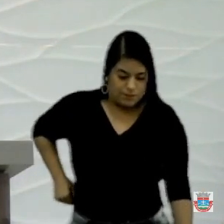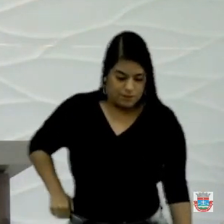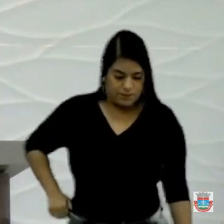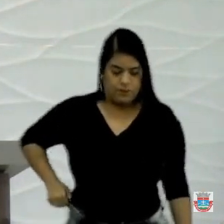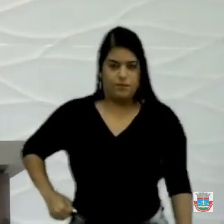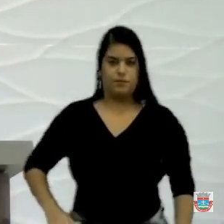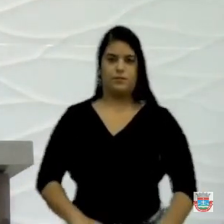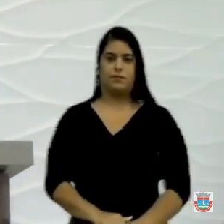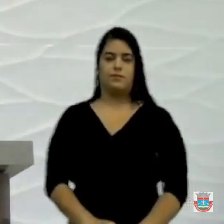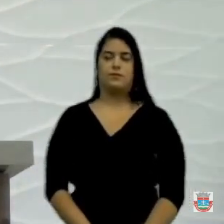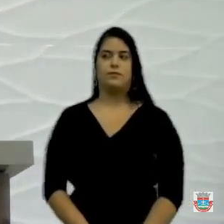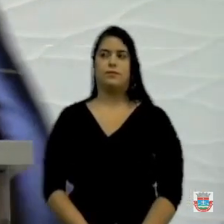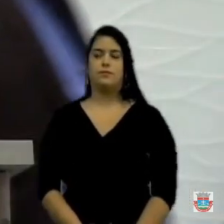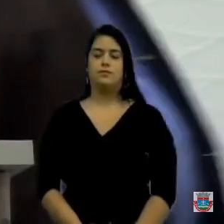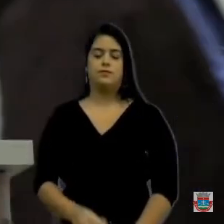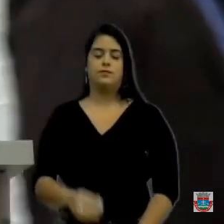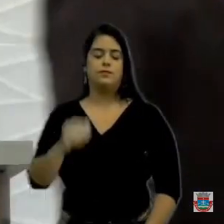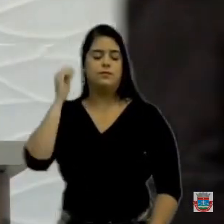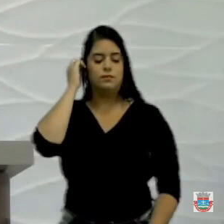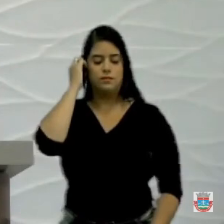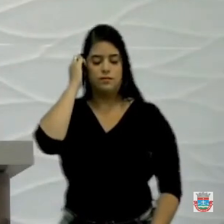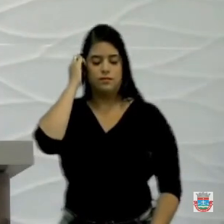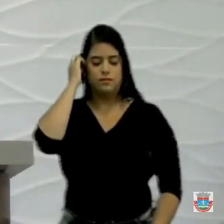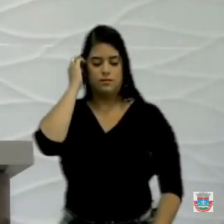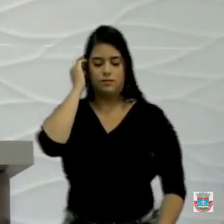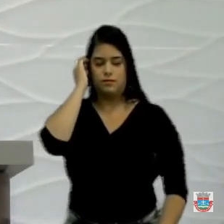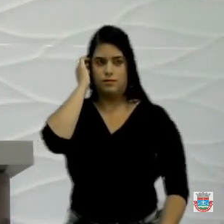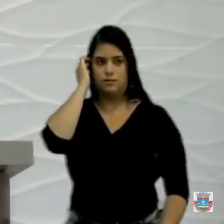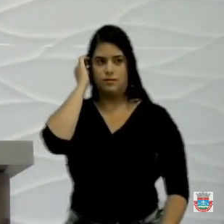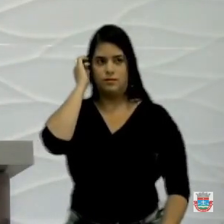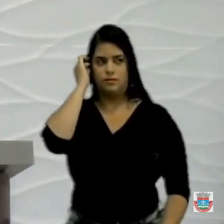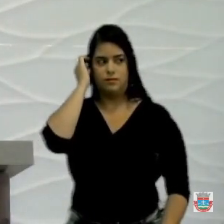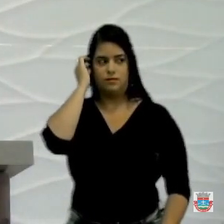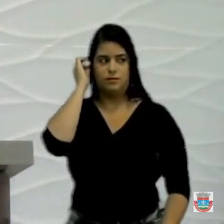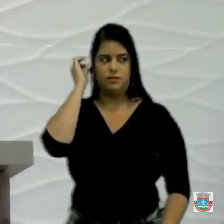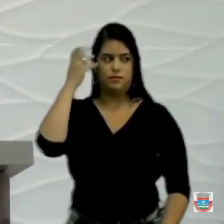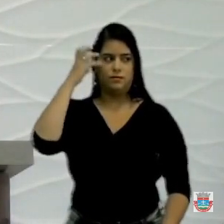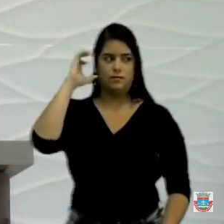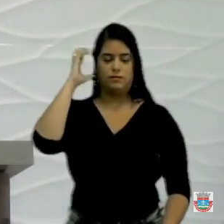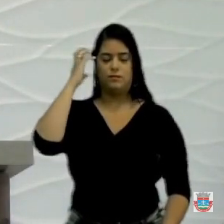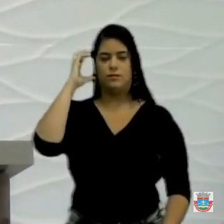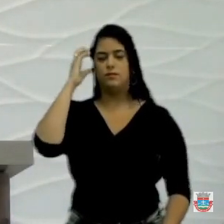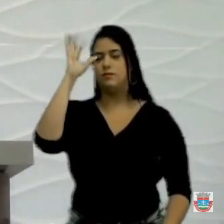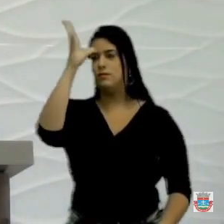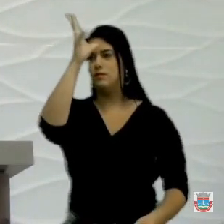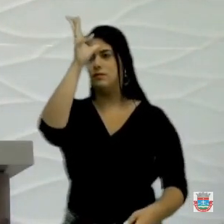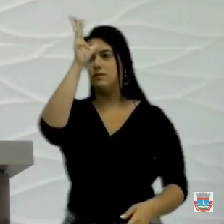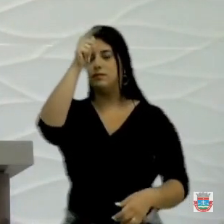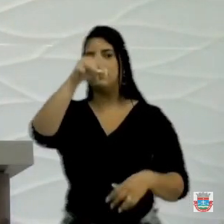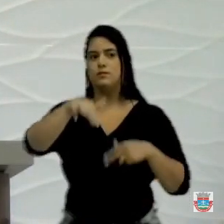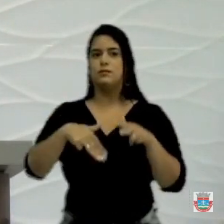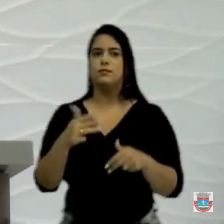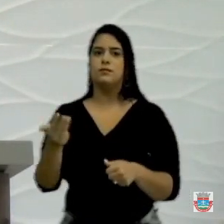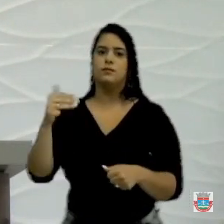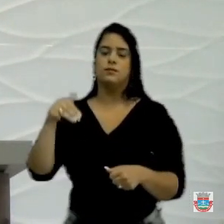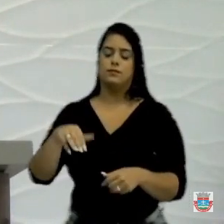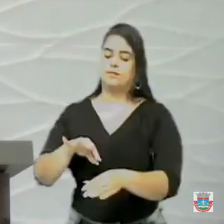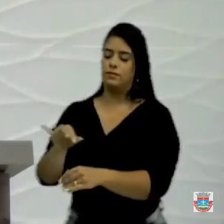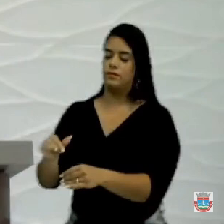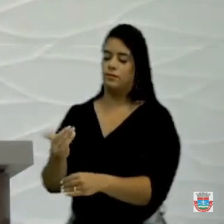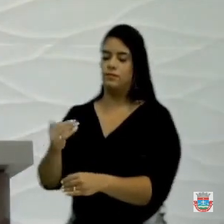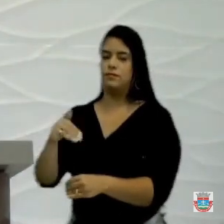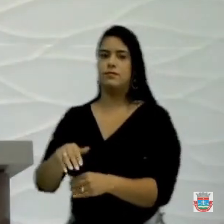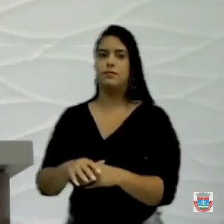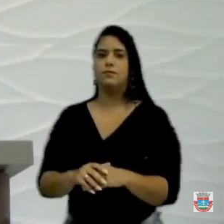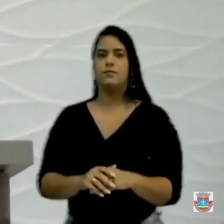aqui na sessão, São Bento FM, que transmite a sessão dessa casa, Espírito Santo FM